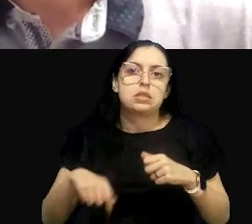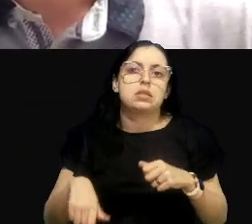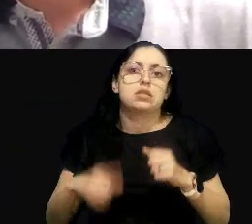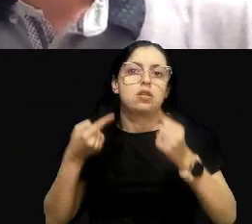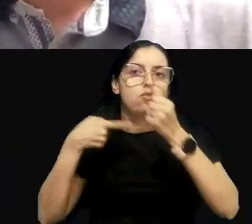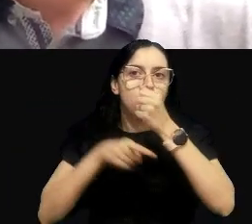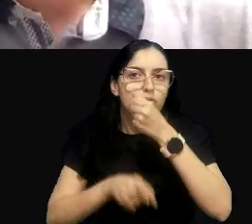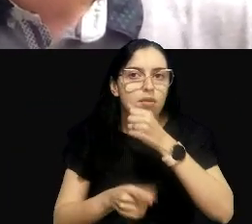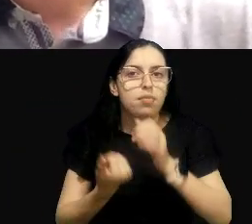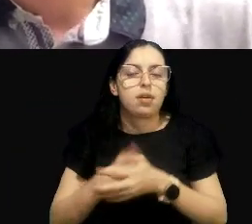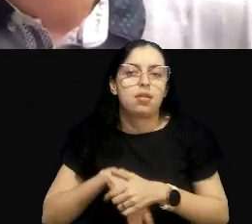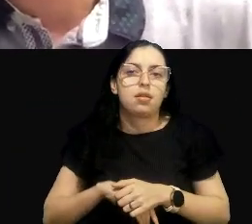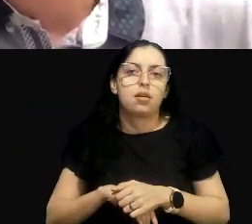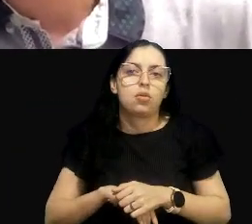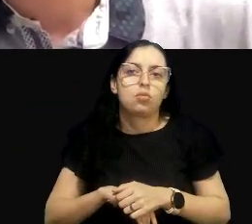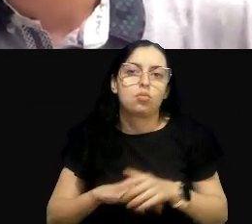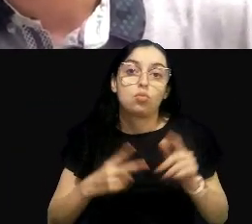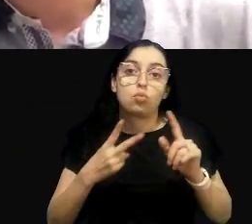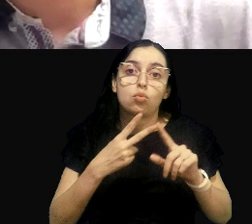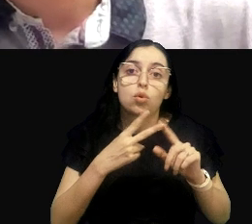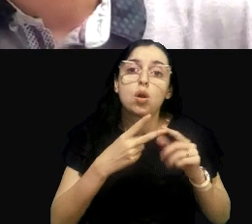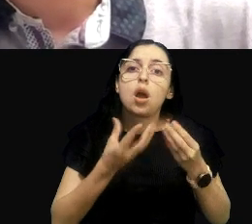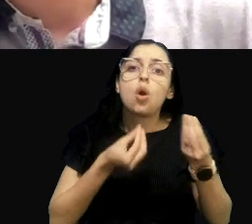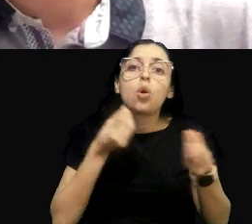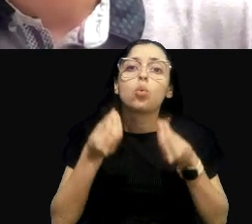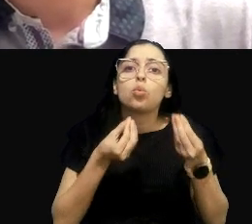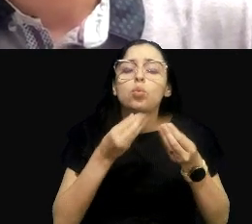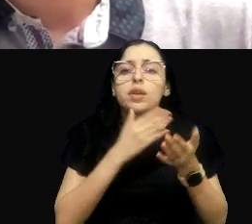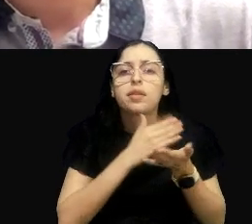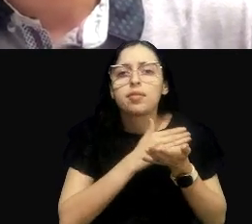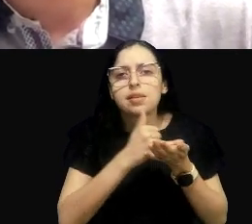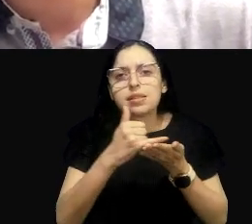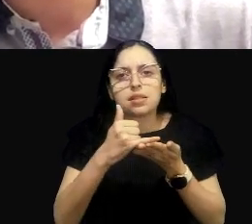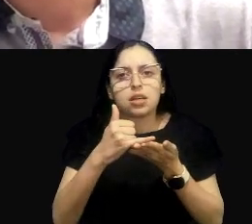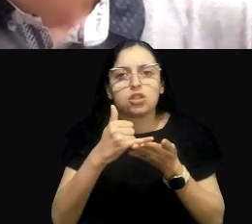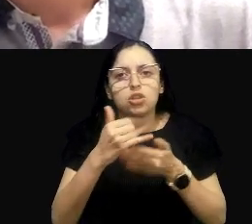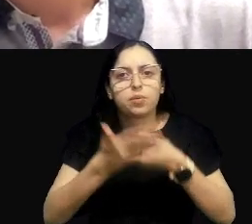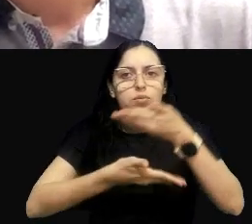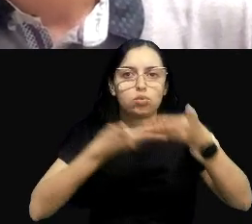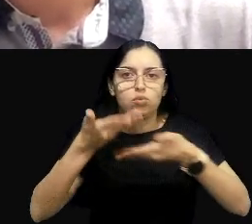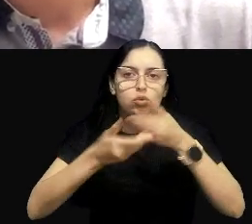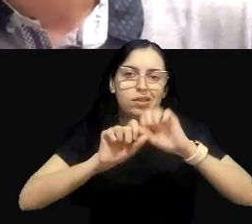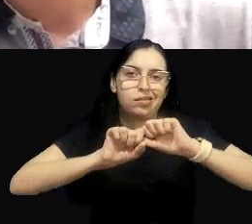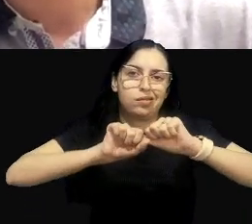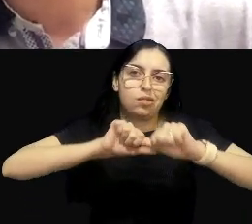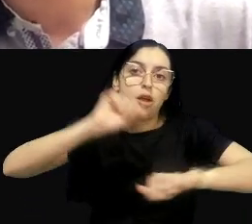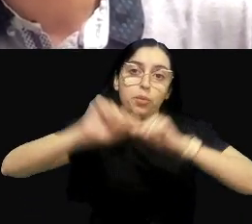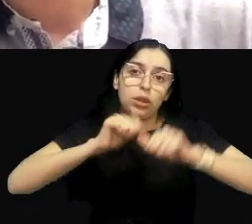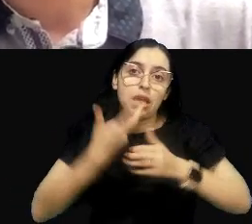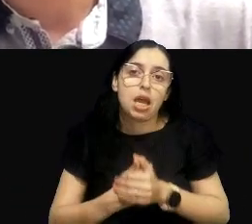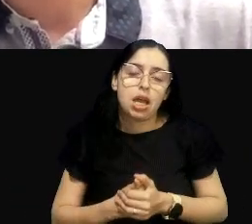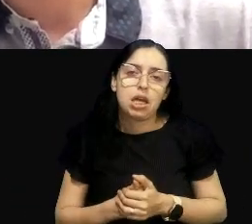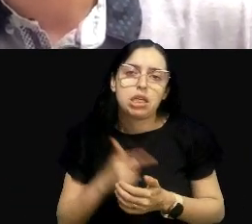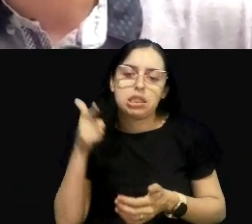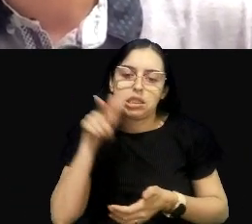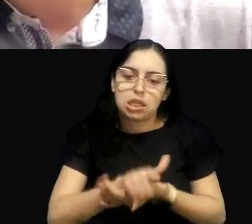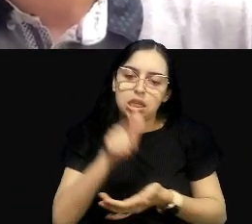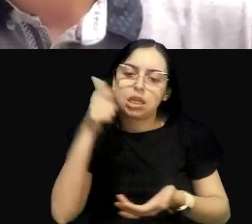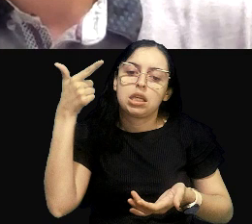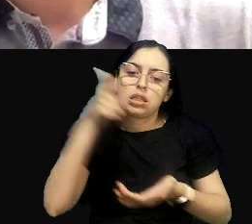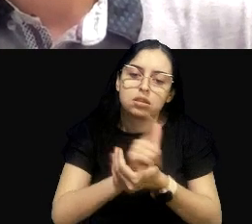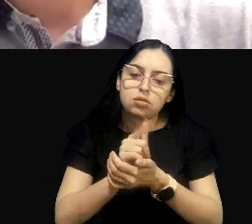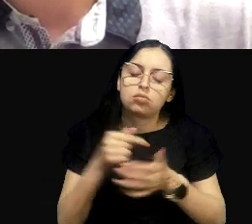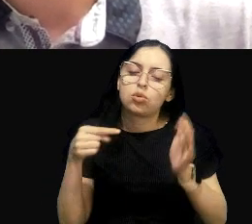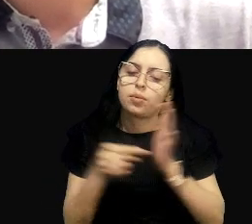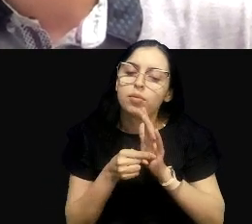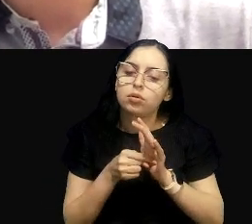e alguma alternativa ou alguma iniciativa também de remediação. Eu insisto muito nesse ponto, porque a gente tem